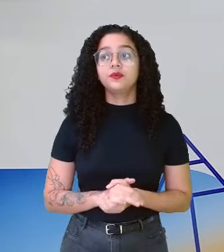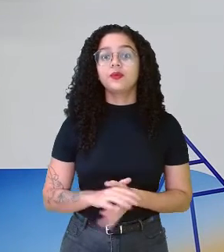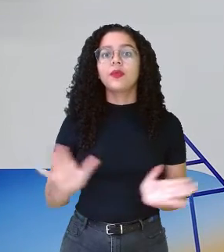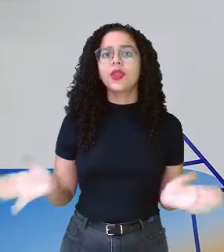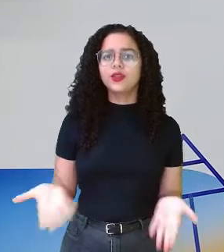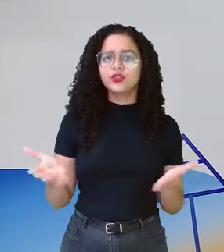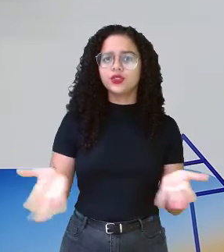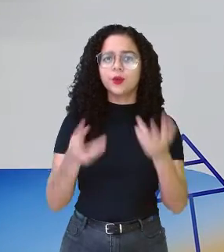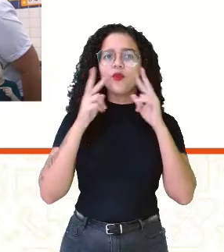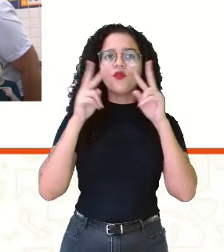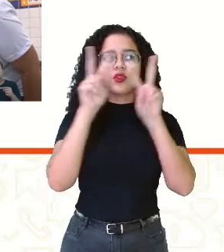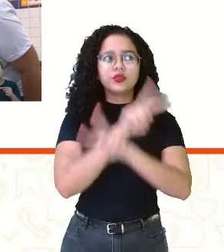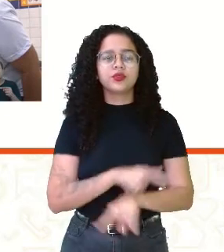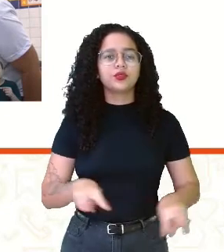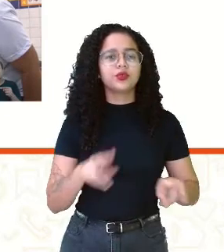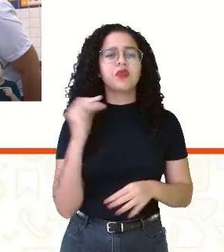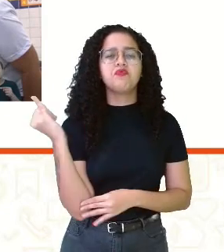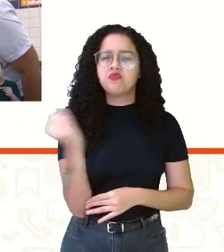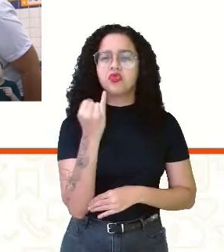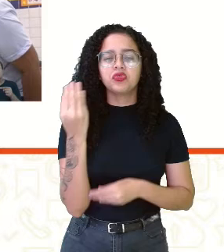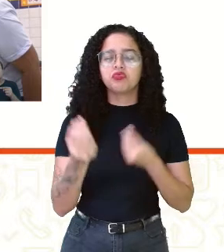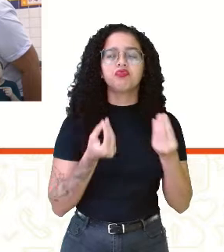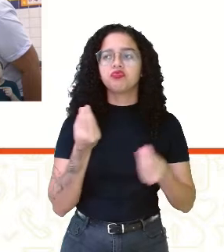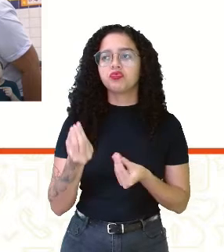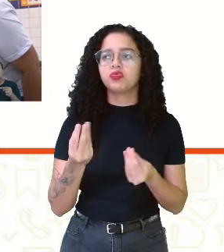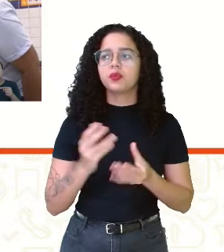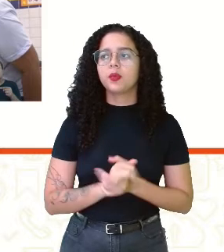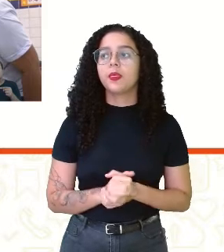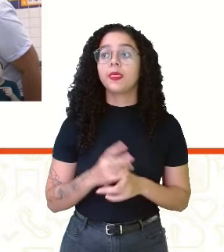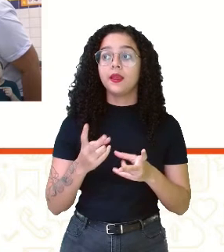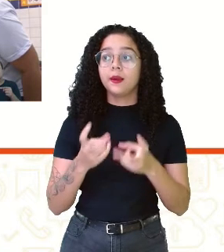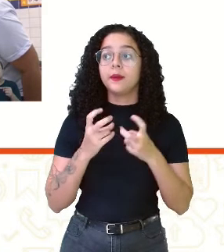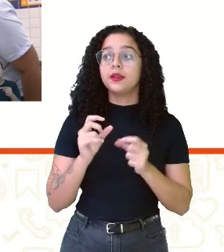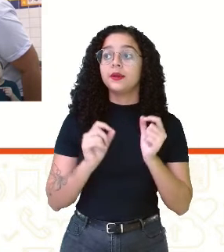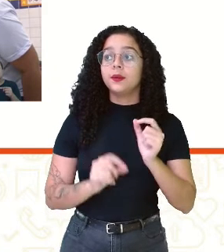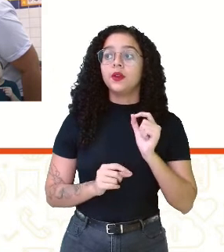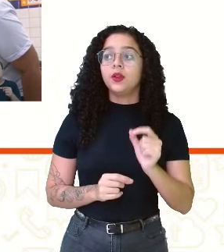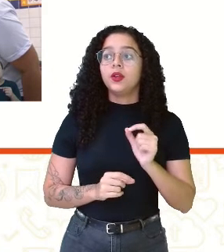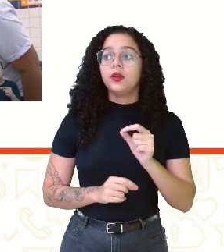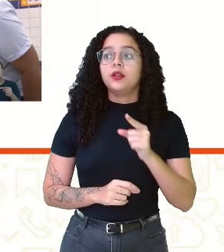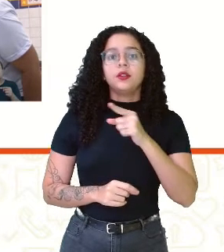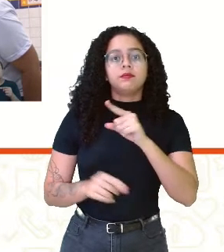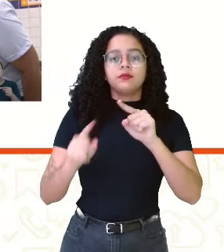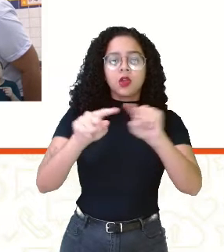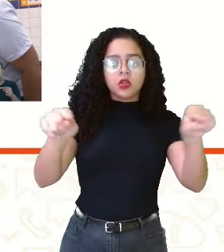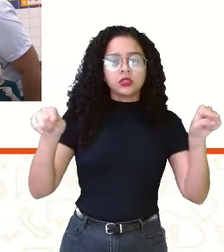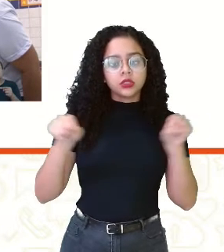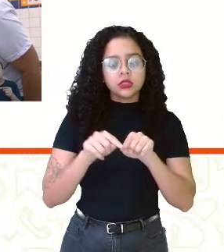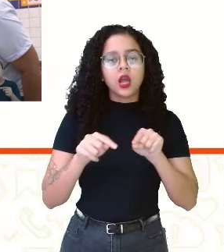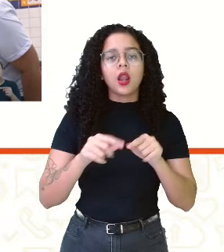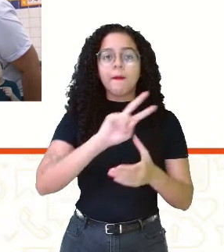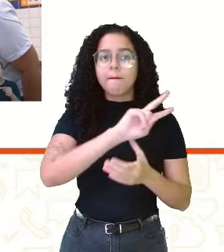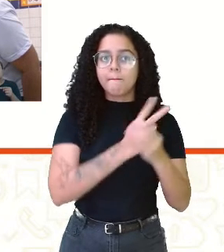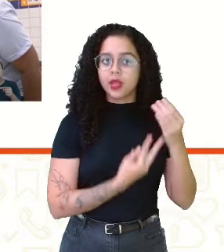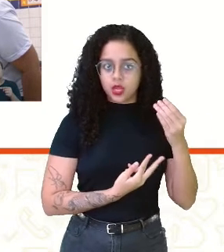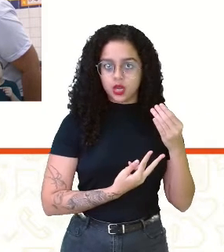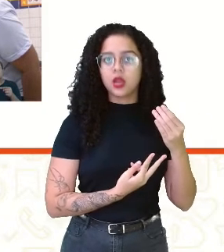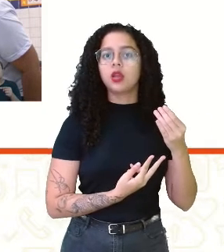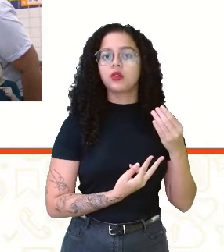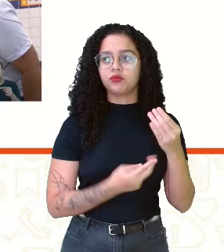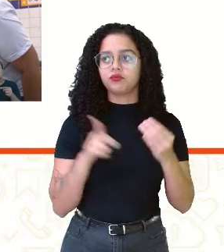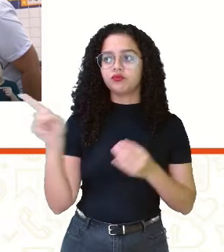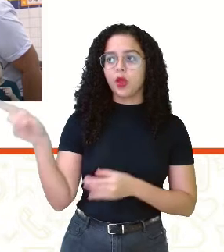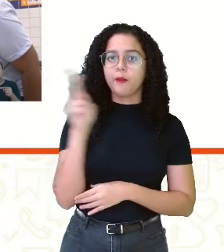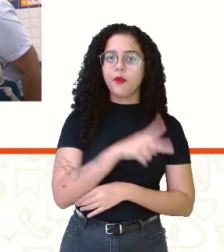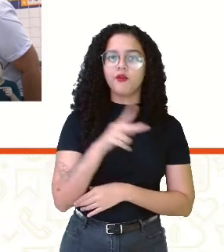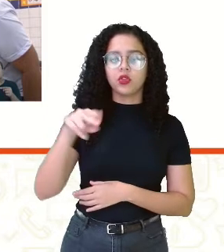estímulos visuais, a importância deles. Aqui perceba que essa é uma sala bilingüe da rede, essa é